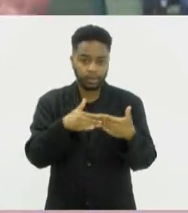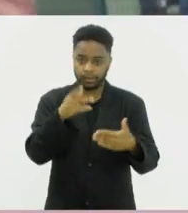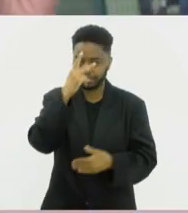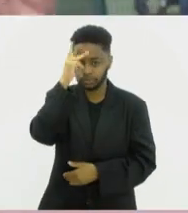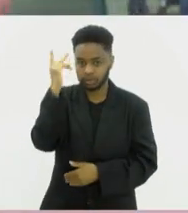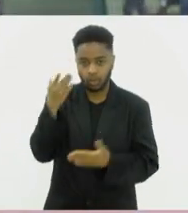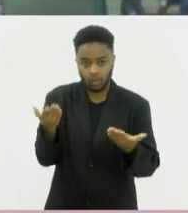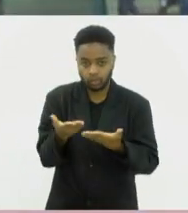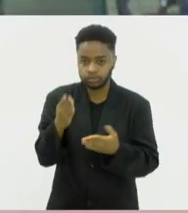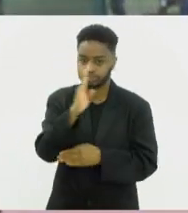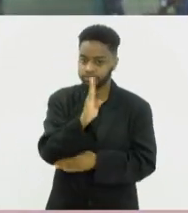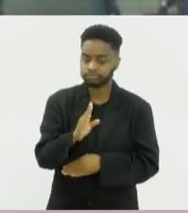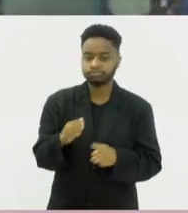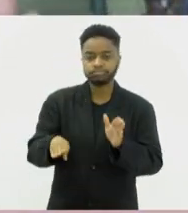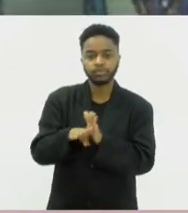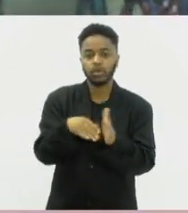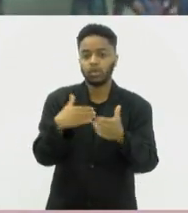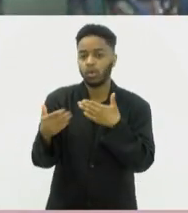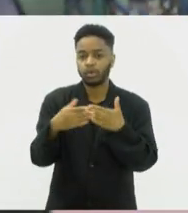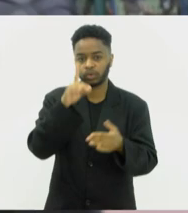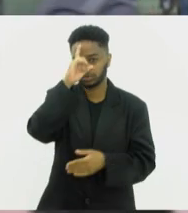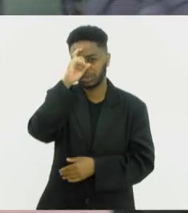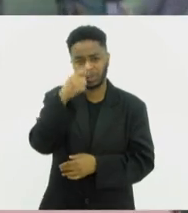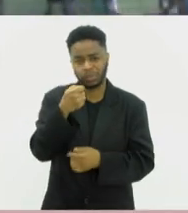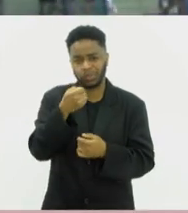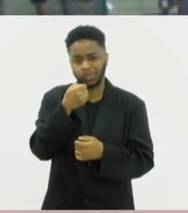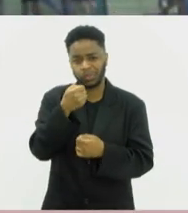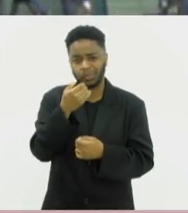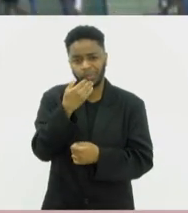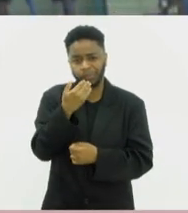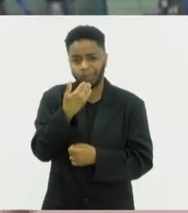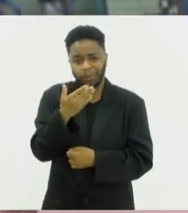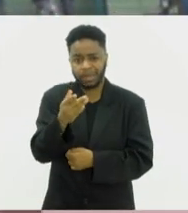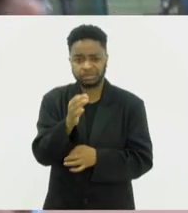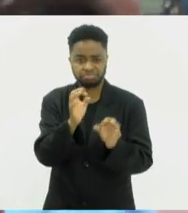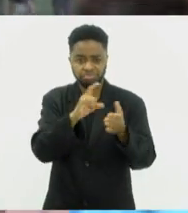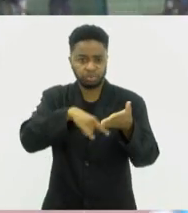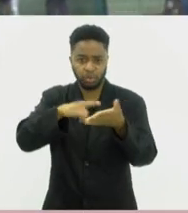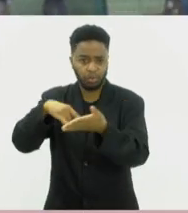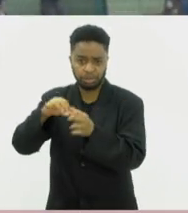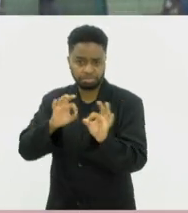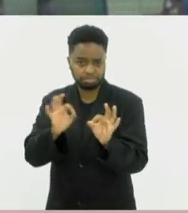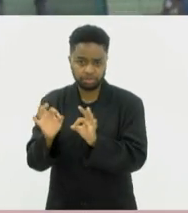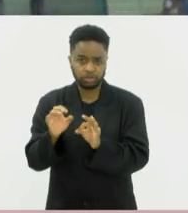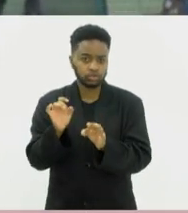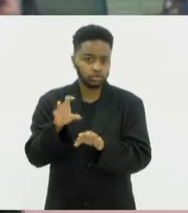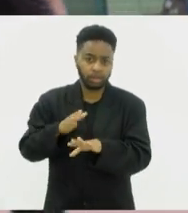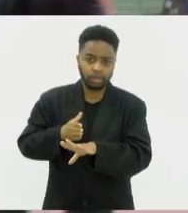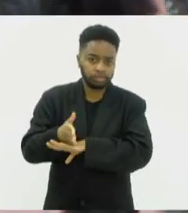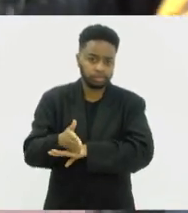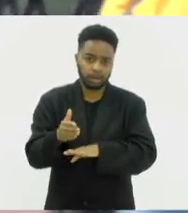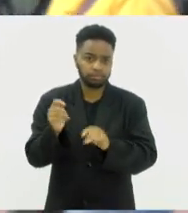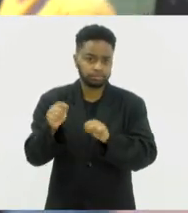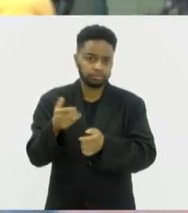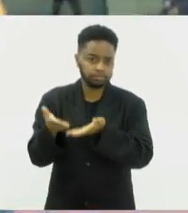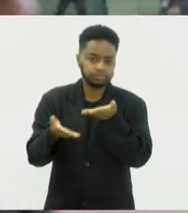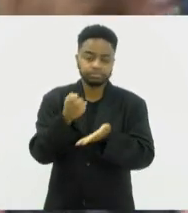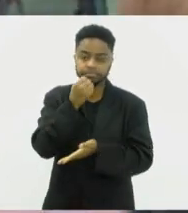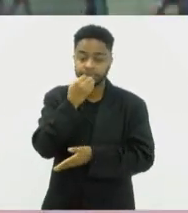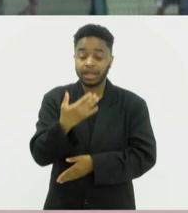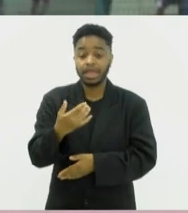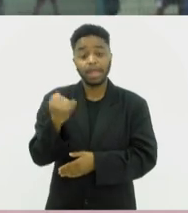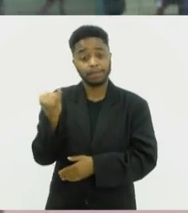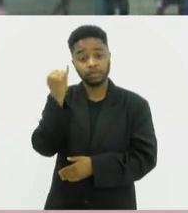hoje chega em qualquer hospital público, ninguém vai pedir nenhum documento, você vai entrar e vai ser bem atendido. É importante que todo mundo tenha